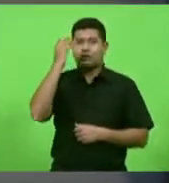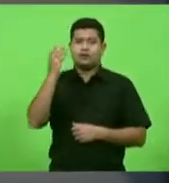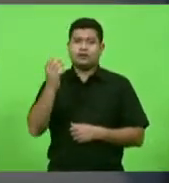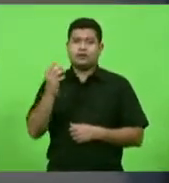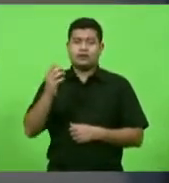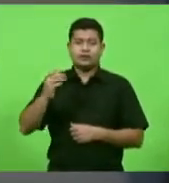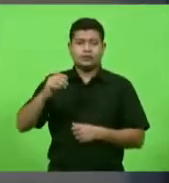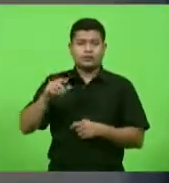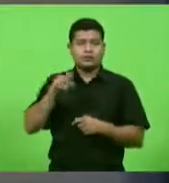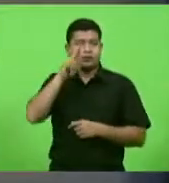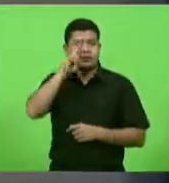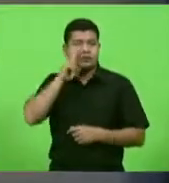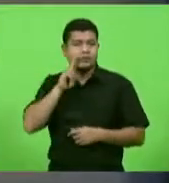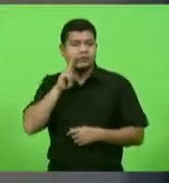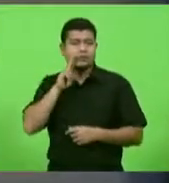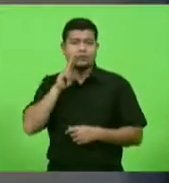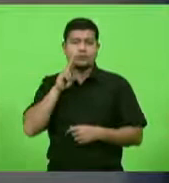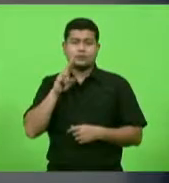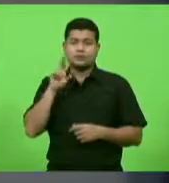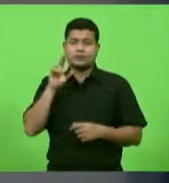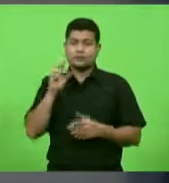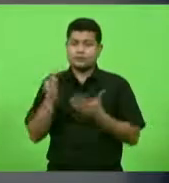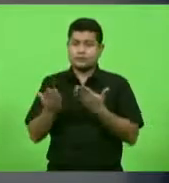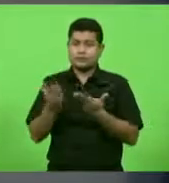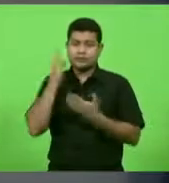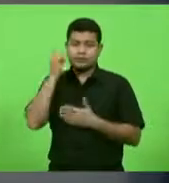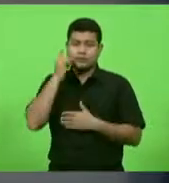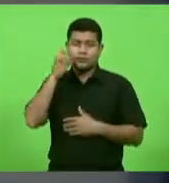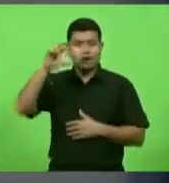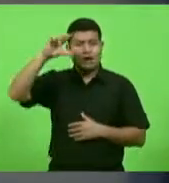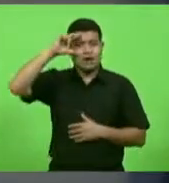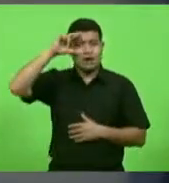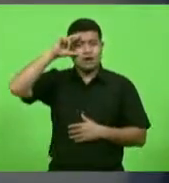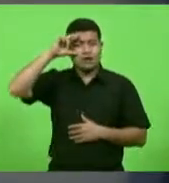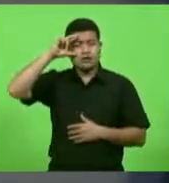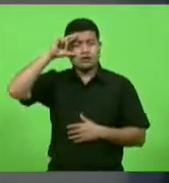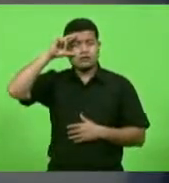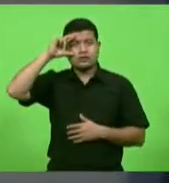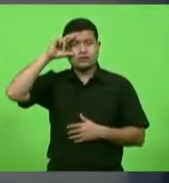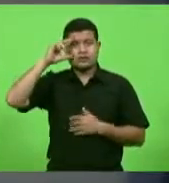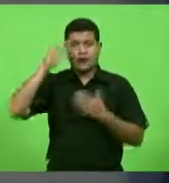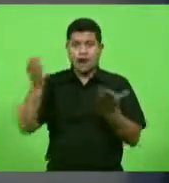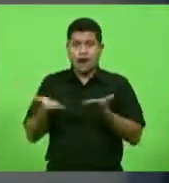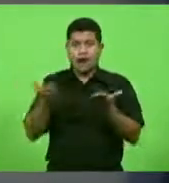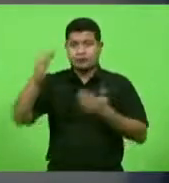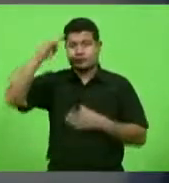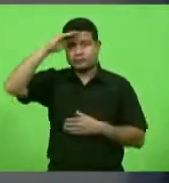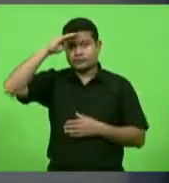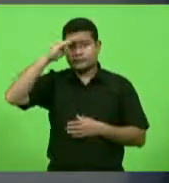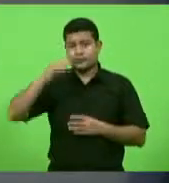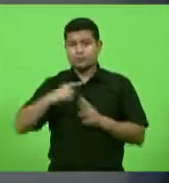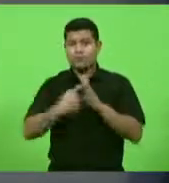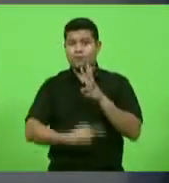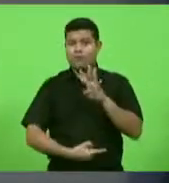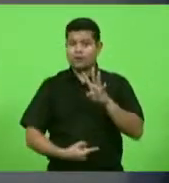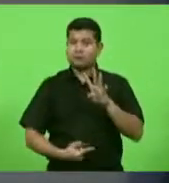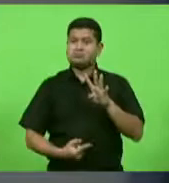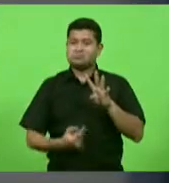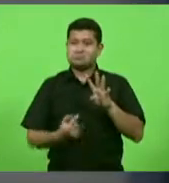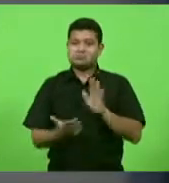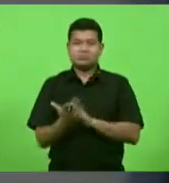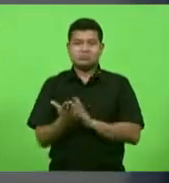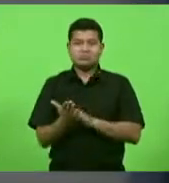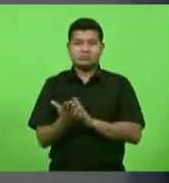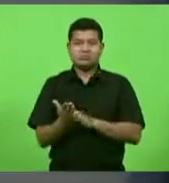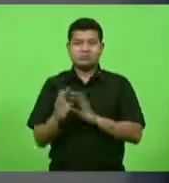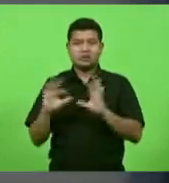Infandar, deputado Alma, deputado Jean Guma, são quatro, parabéns, parabéns